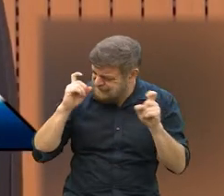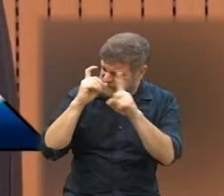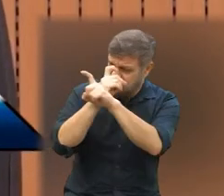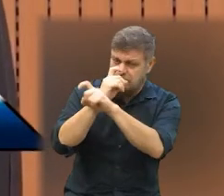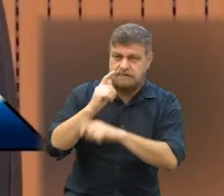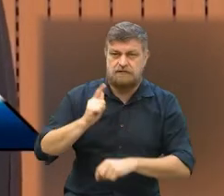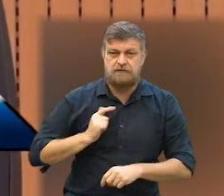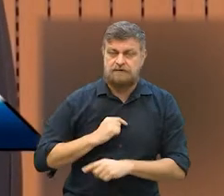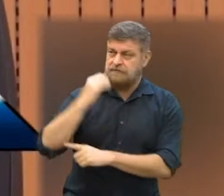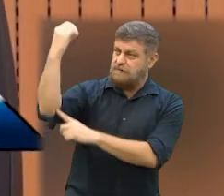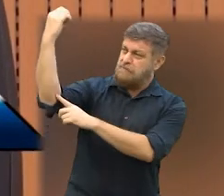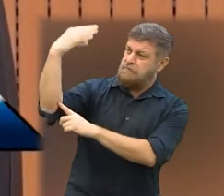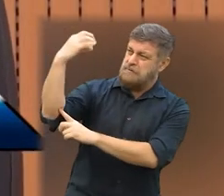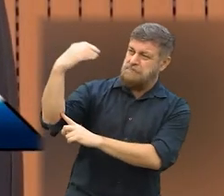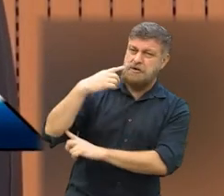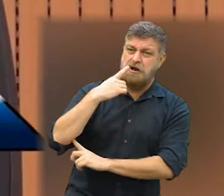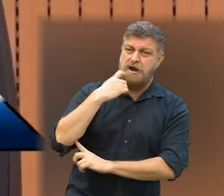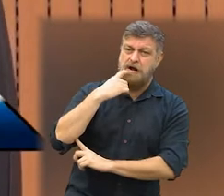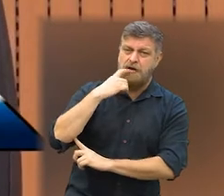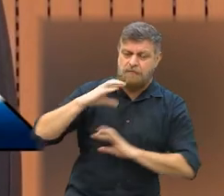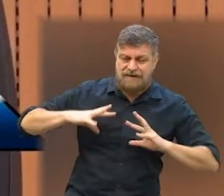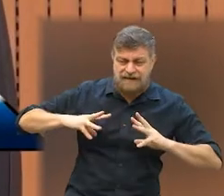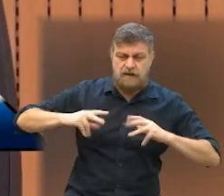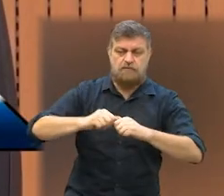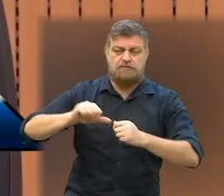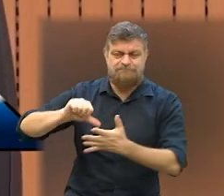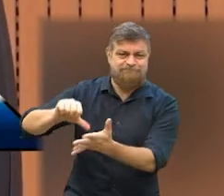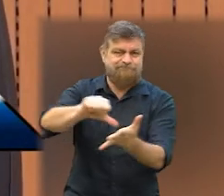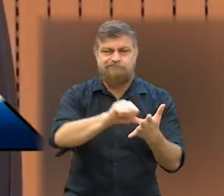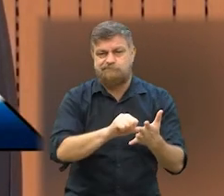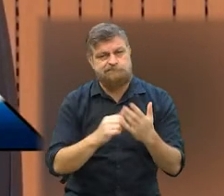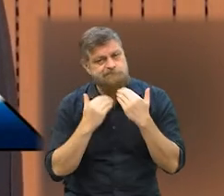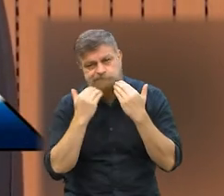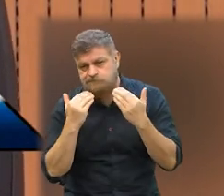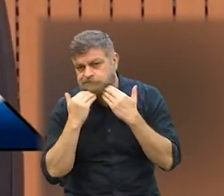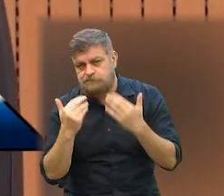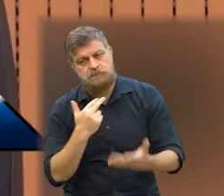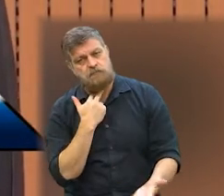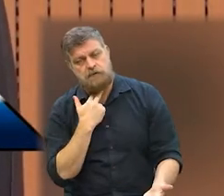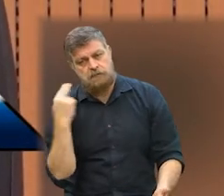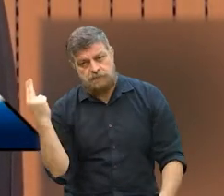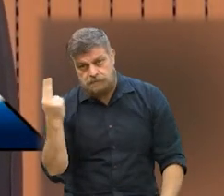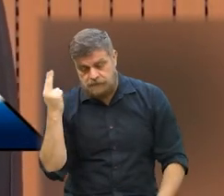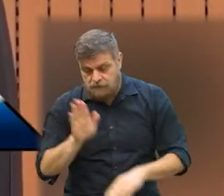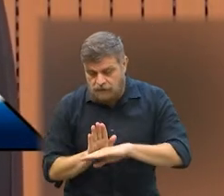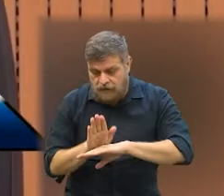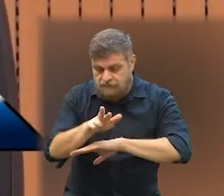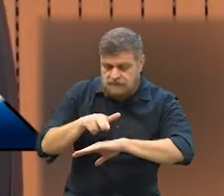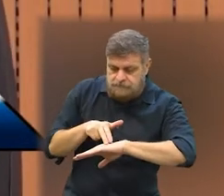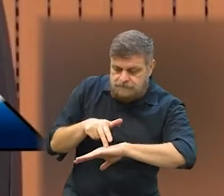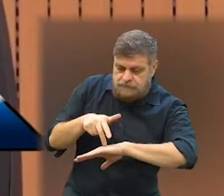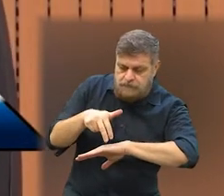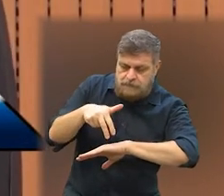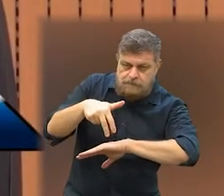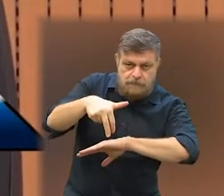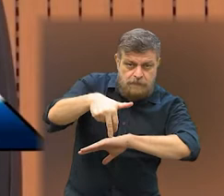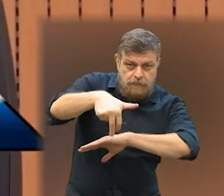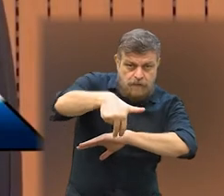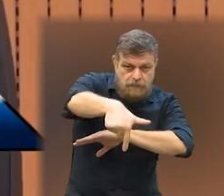difícil colocar semáforos em todos esses locais. Então a faixa de pedestres, ela visa